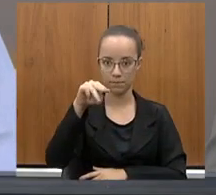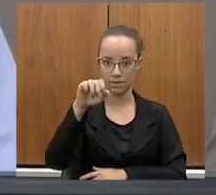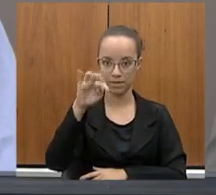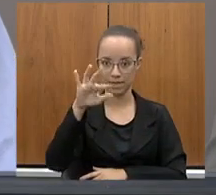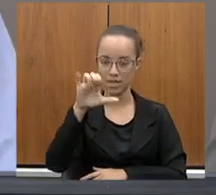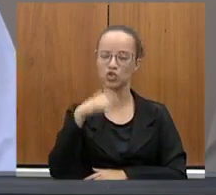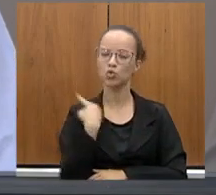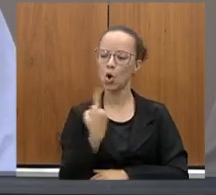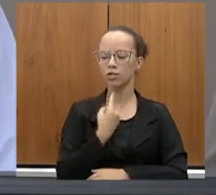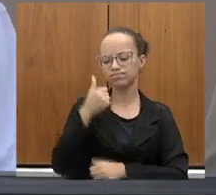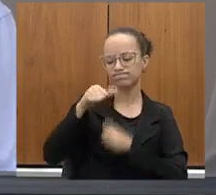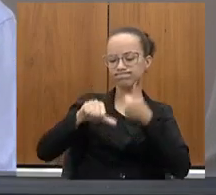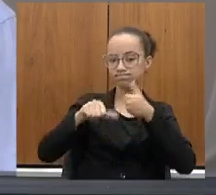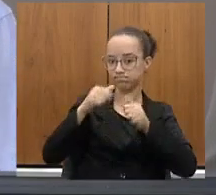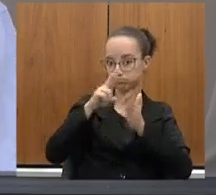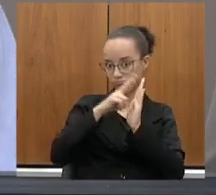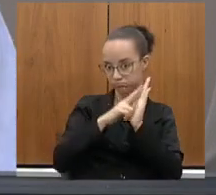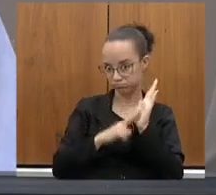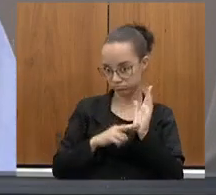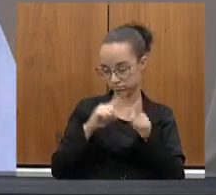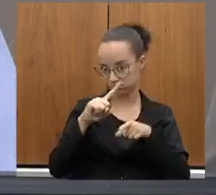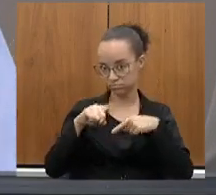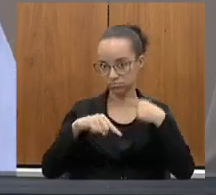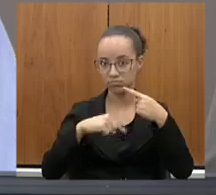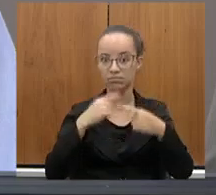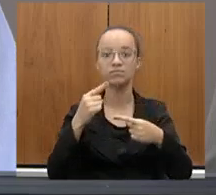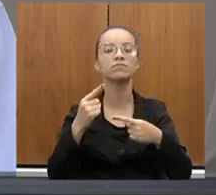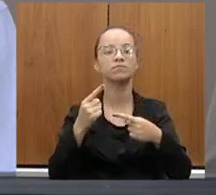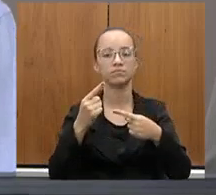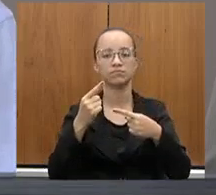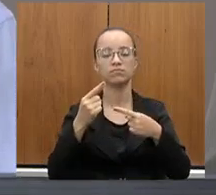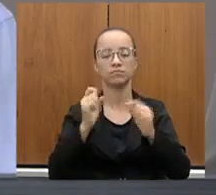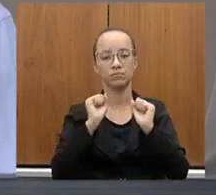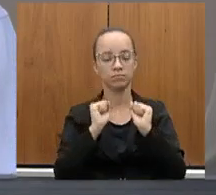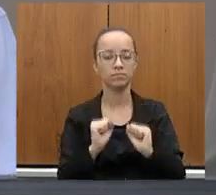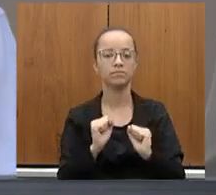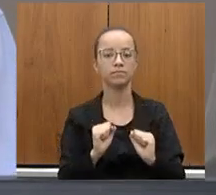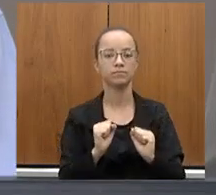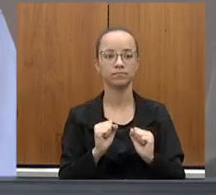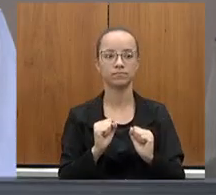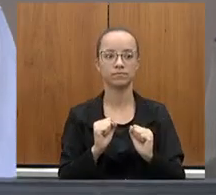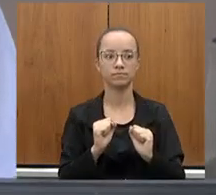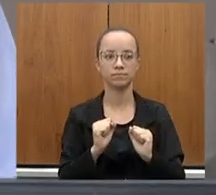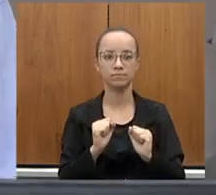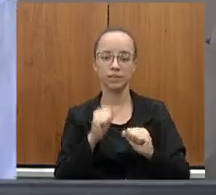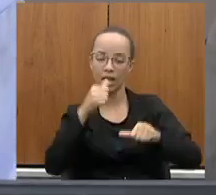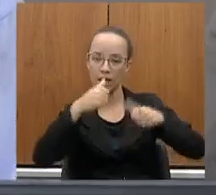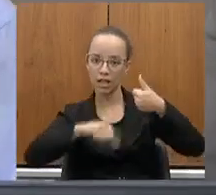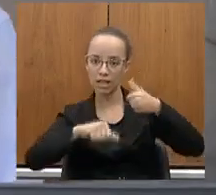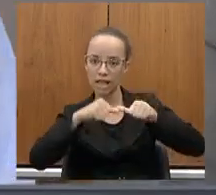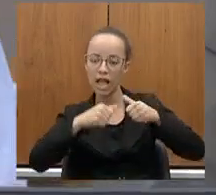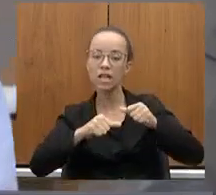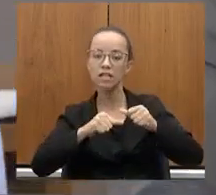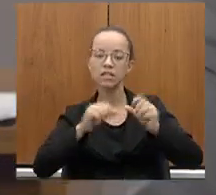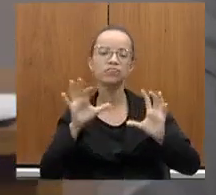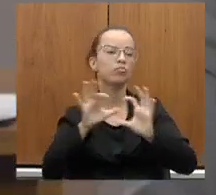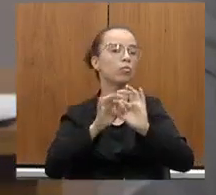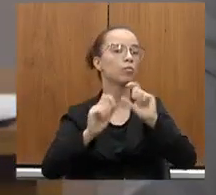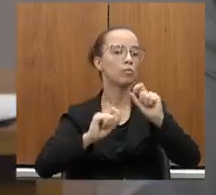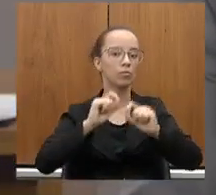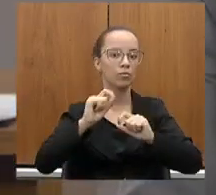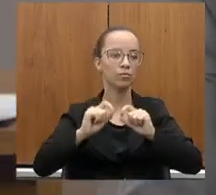nossa análise. Depois, posso facultar também a análise que foi feita com relação a